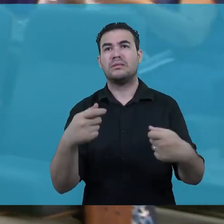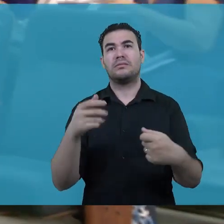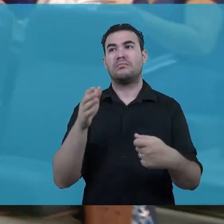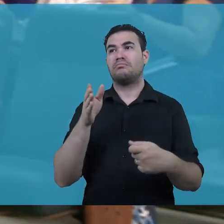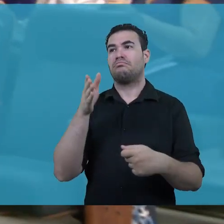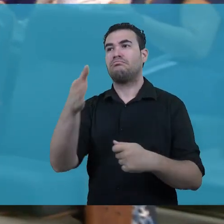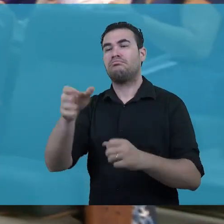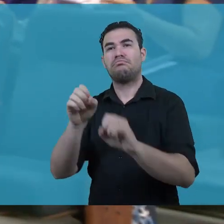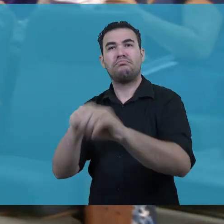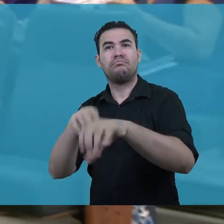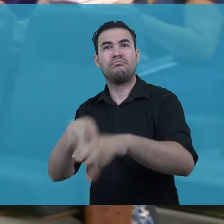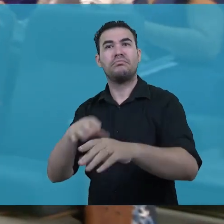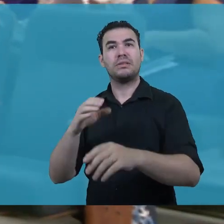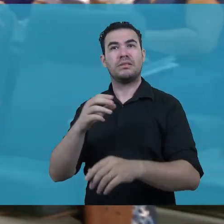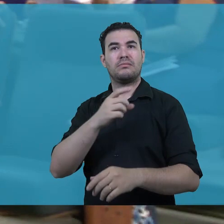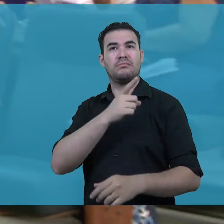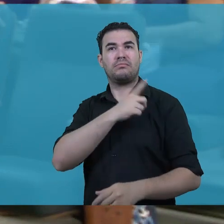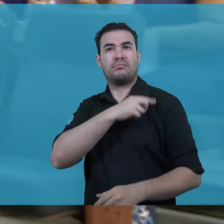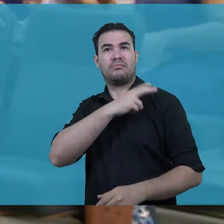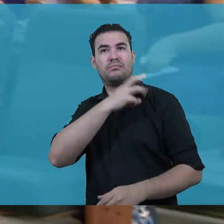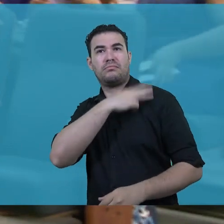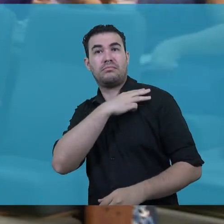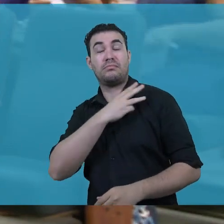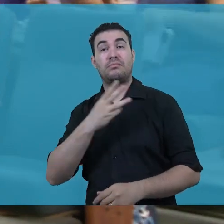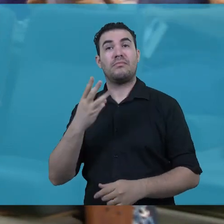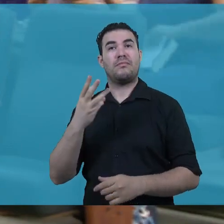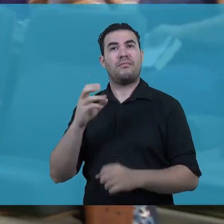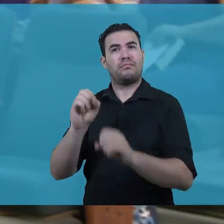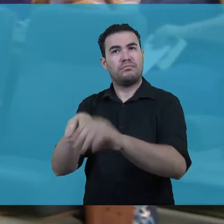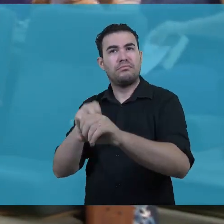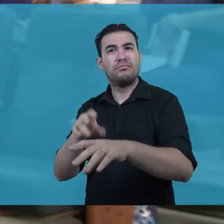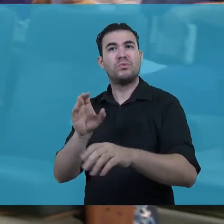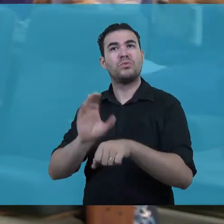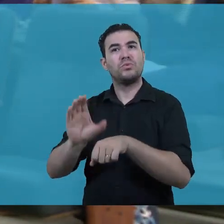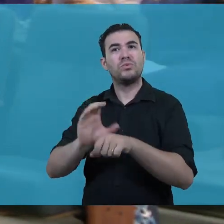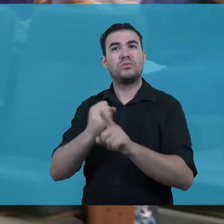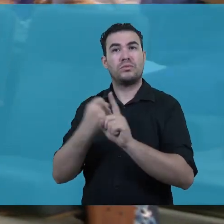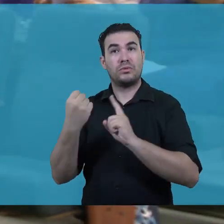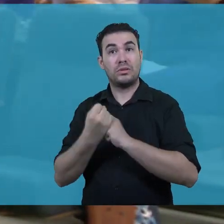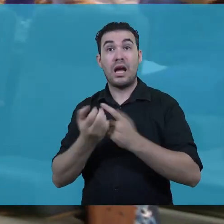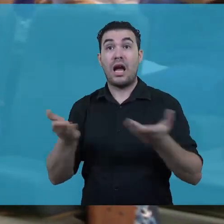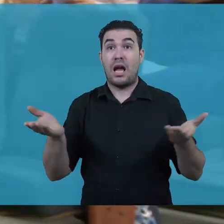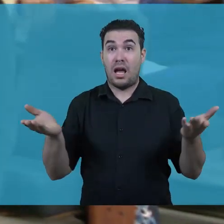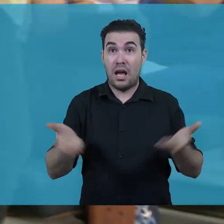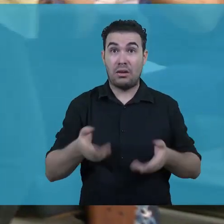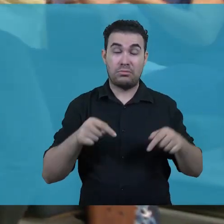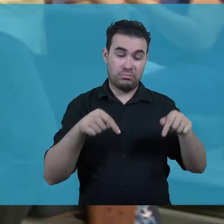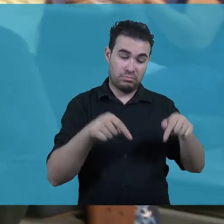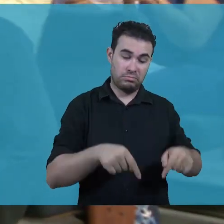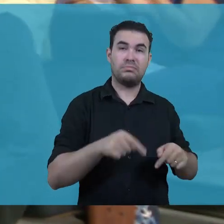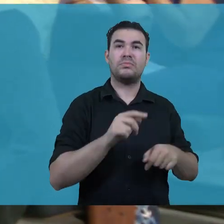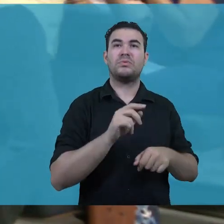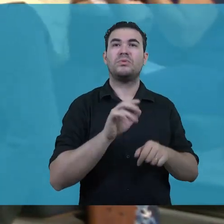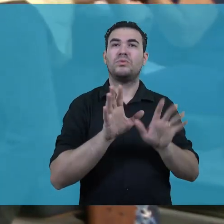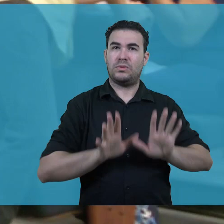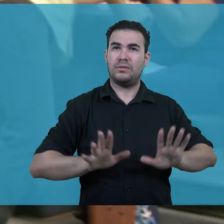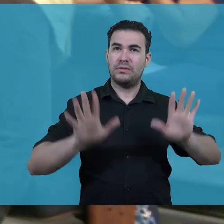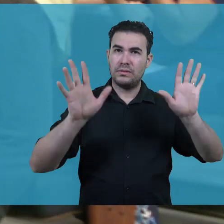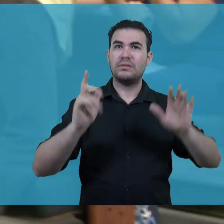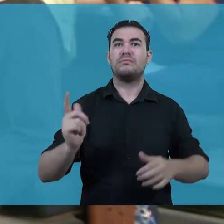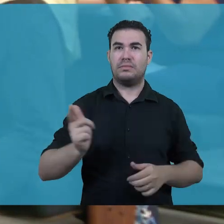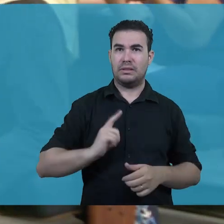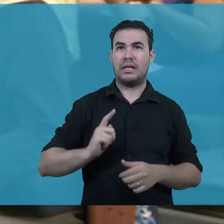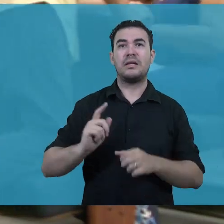para as ciências sociais no ensino médio, nós temos também agora na UFC, vinculado também ao nosso departamento, é o